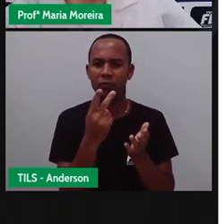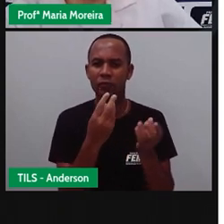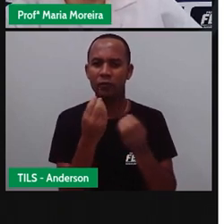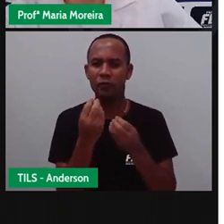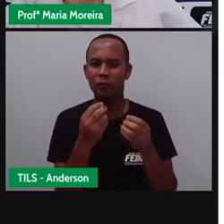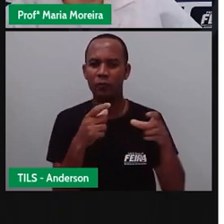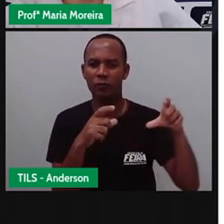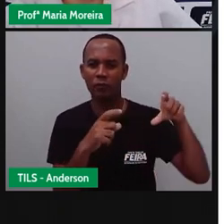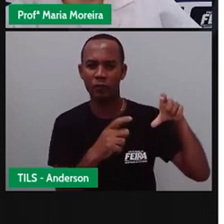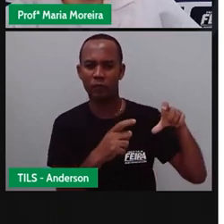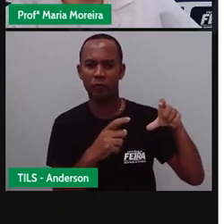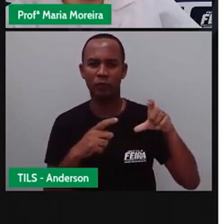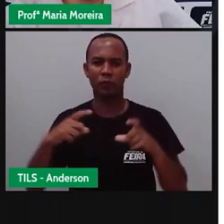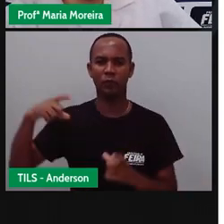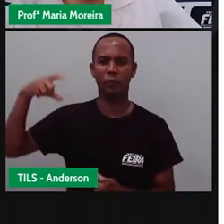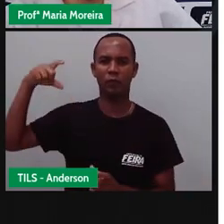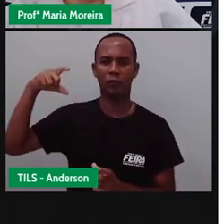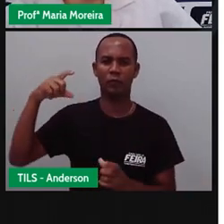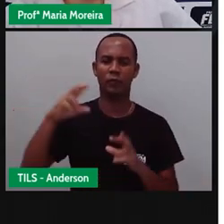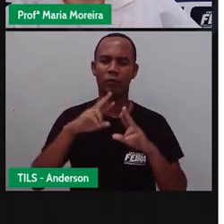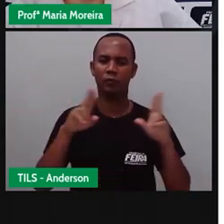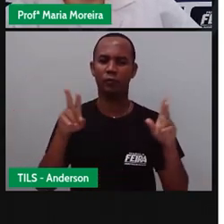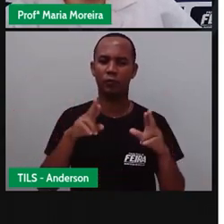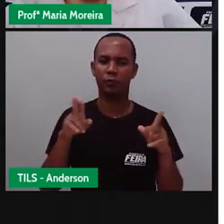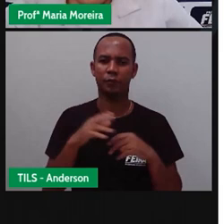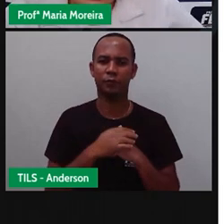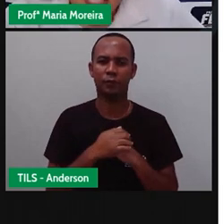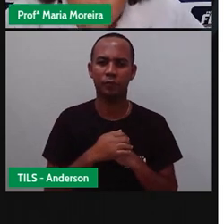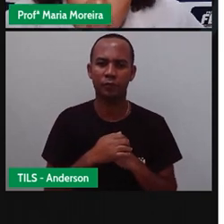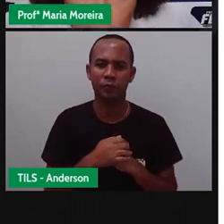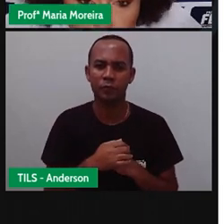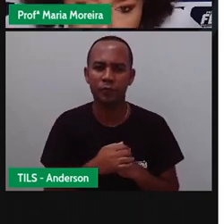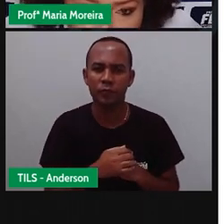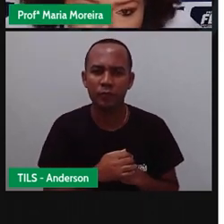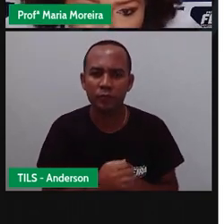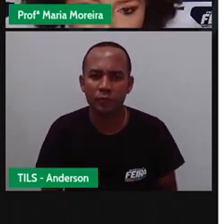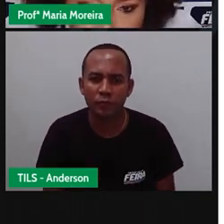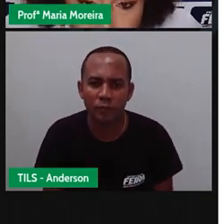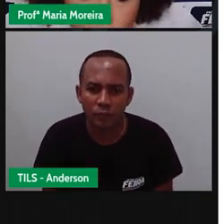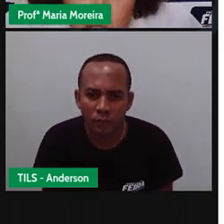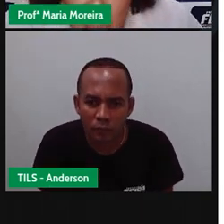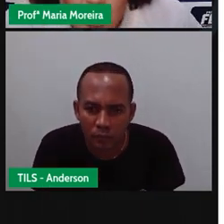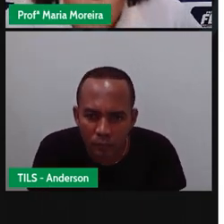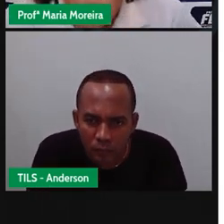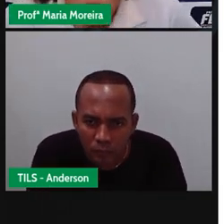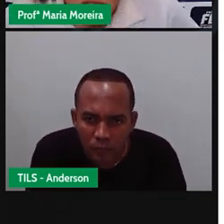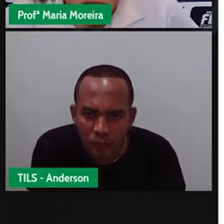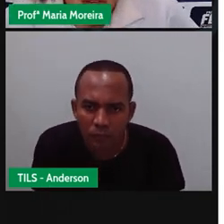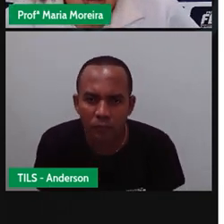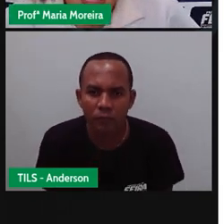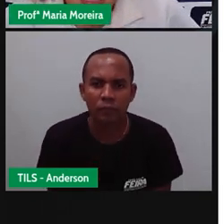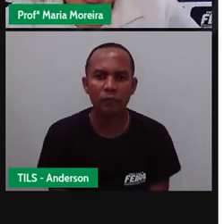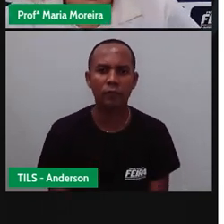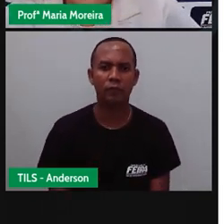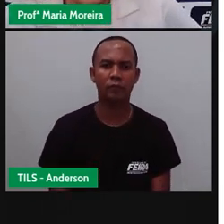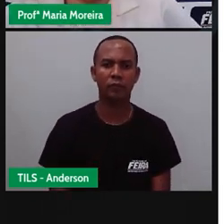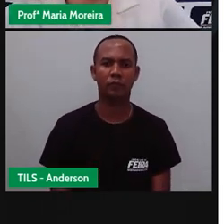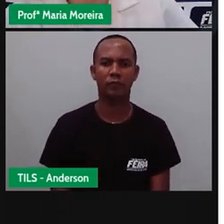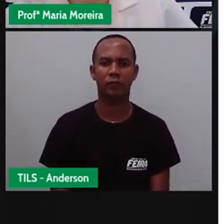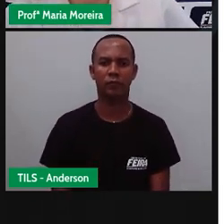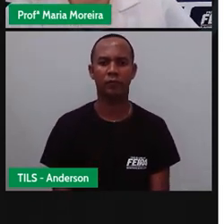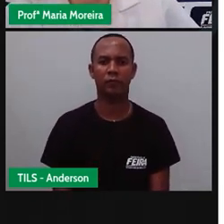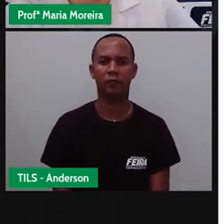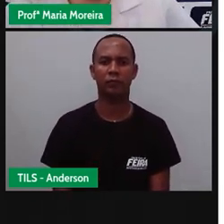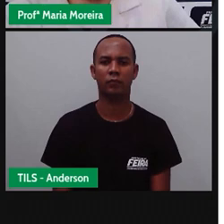do mesmo tamanho. E ela aqui, na verdade, ela não é de madeira, não. Acho que já tem uma estrutura de ferro aqui, se eu não me